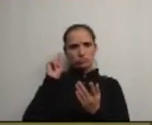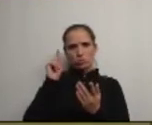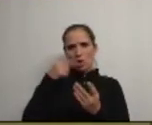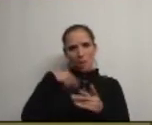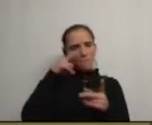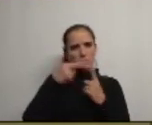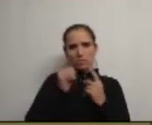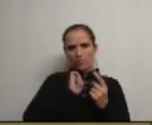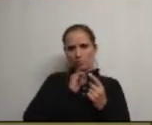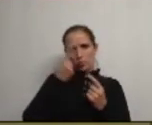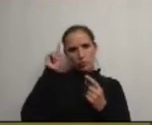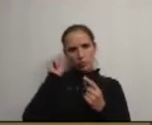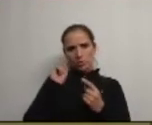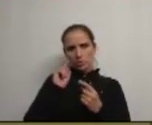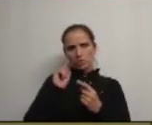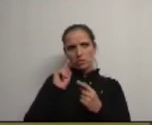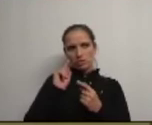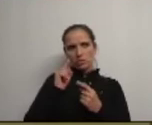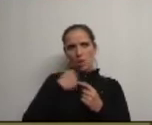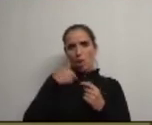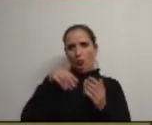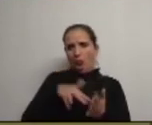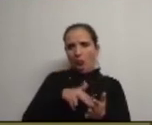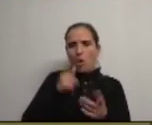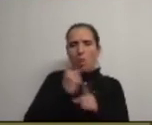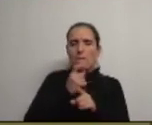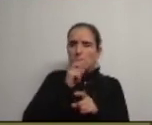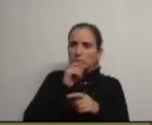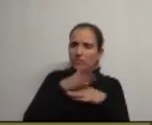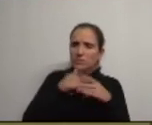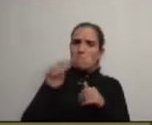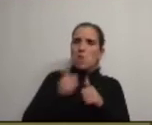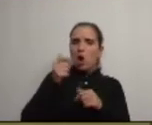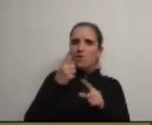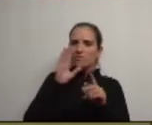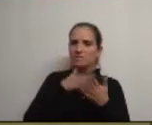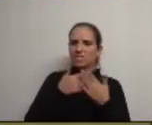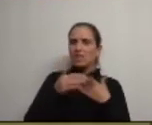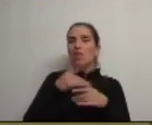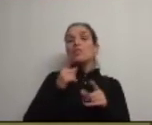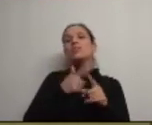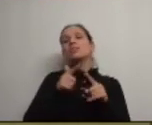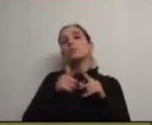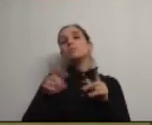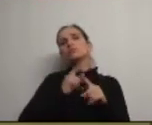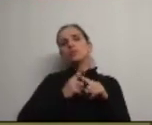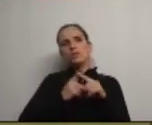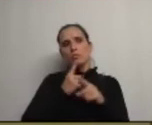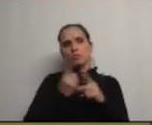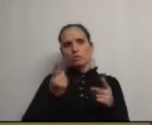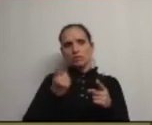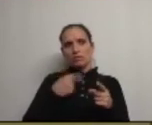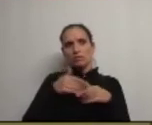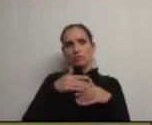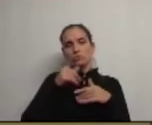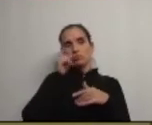perspetiva eu estou aqui porque acho que nós podemos fazer melhor e fazer a diferença pela positiva porque se não fazia